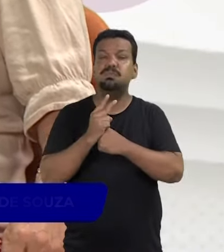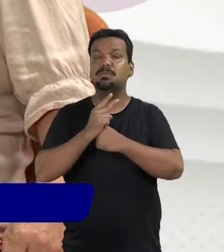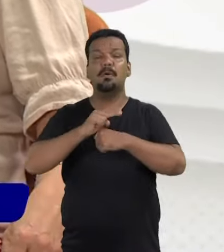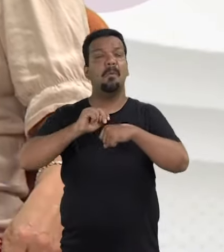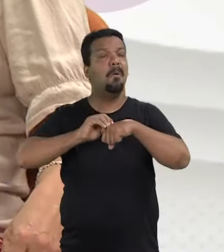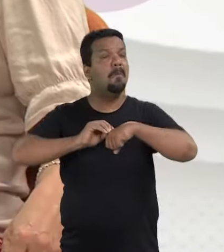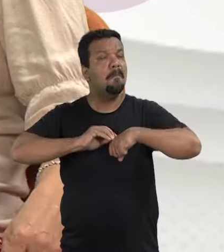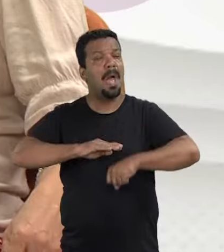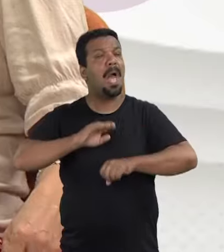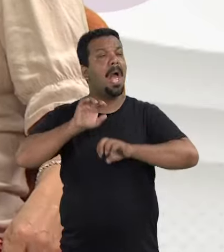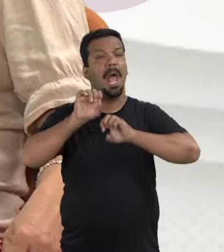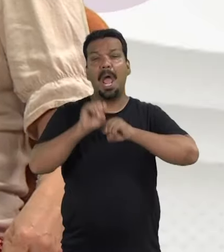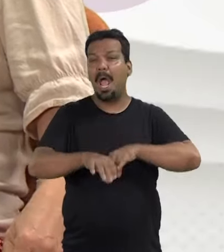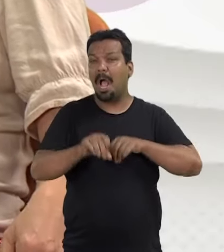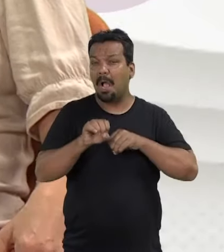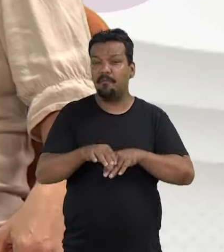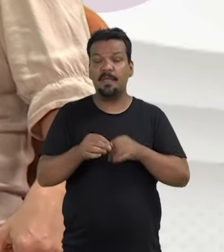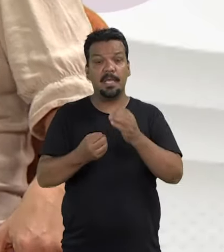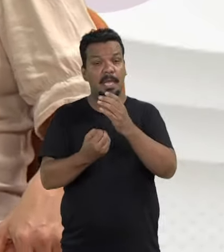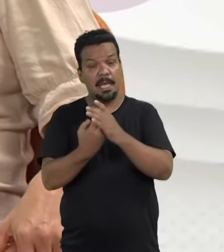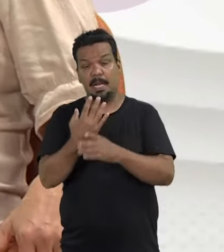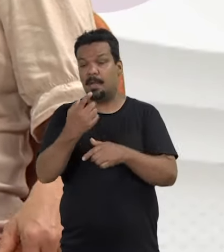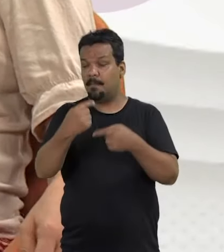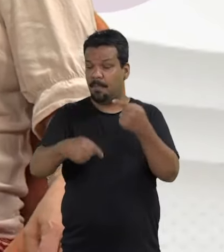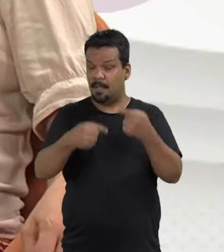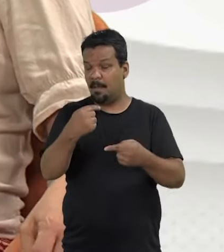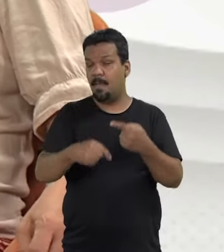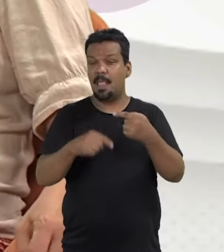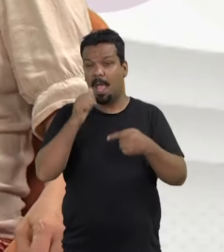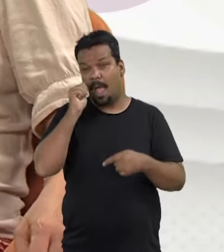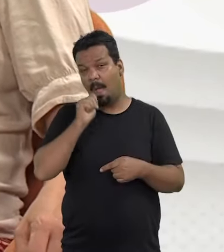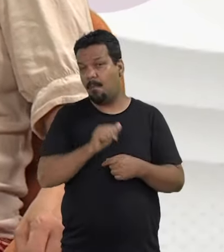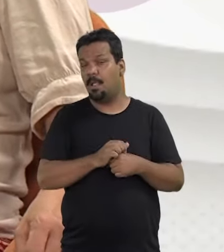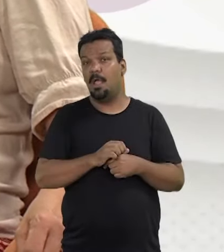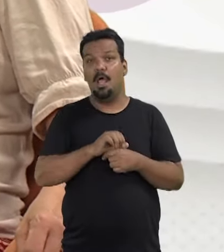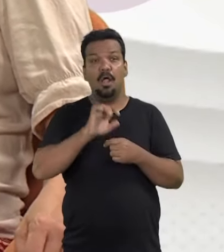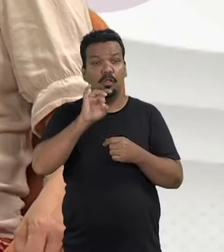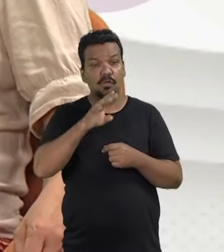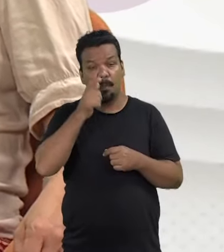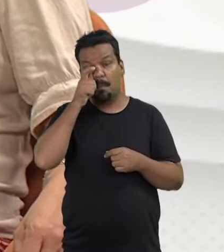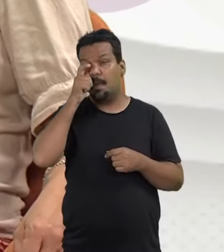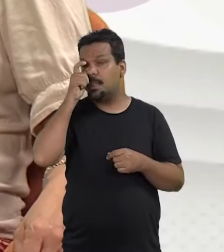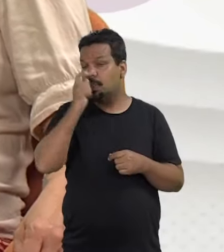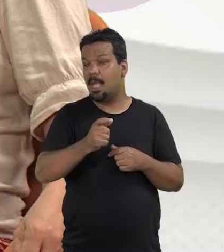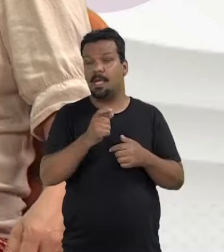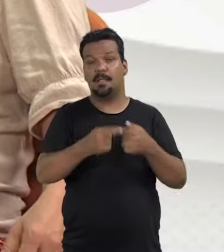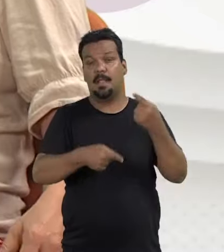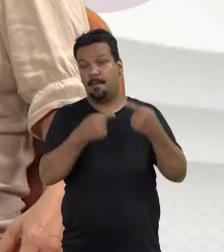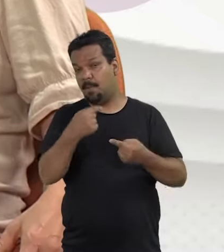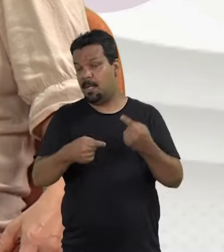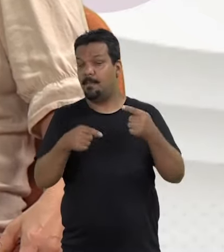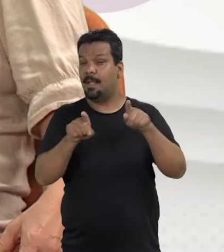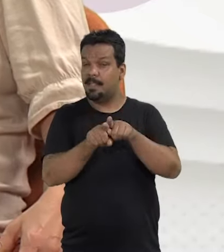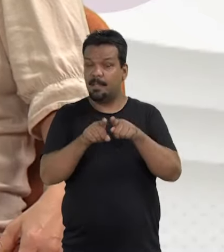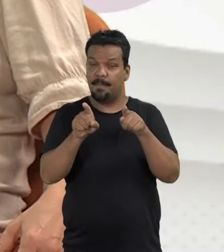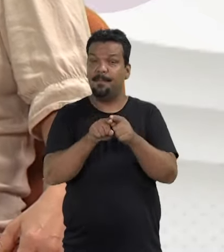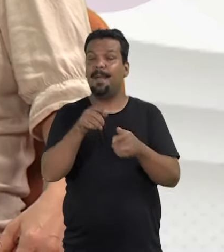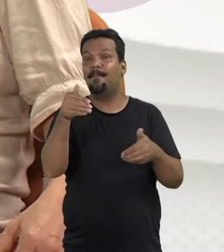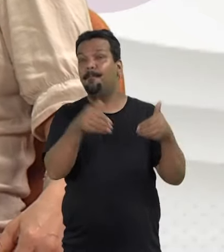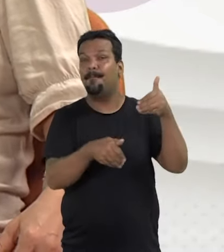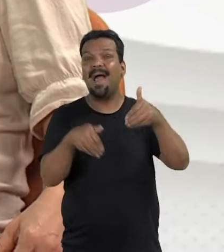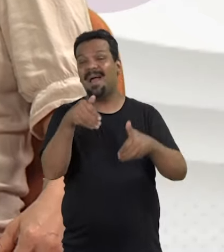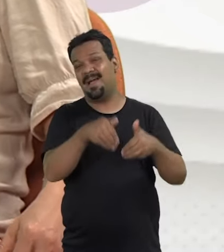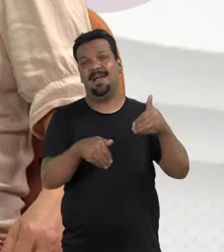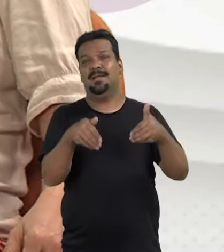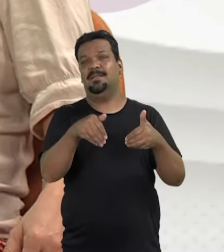mulheres uma cobertura mais educativa, que forme politicamente essas mulheres. Não só para o interesse pela política,